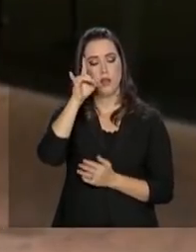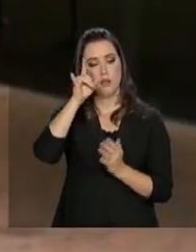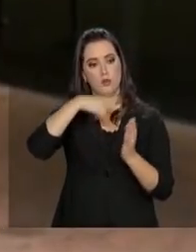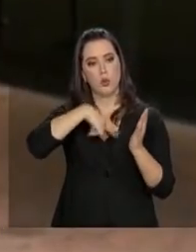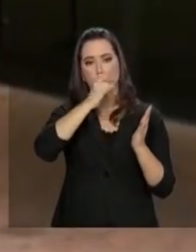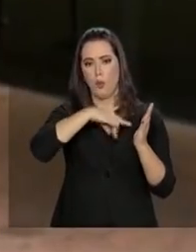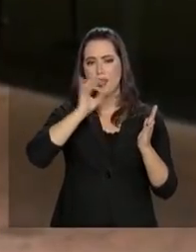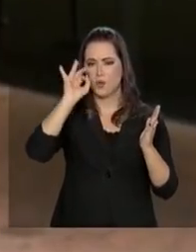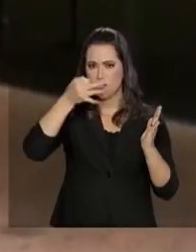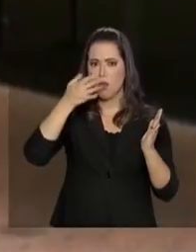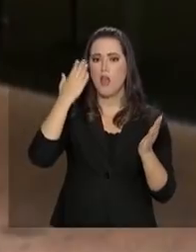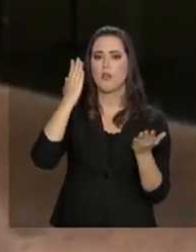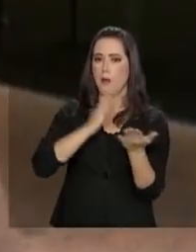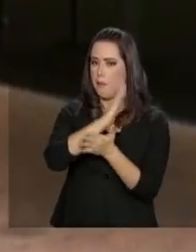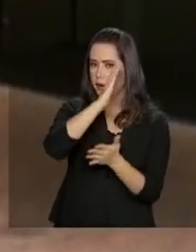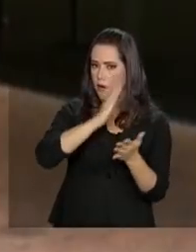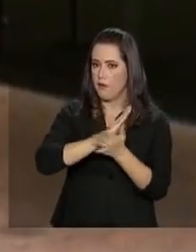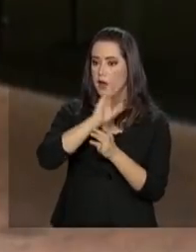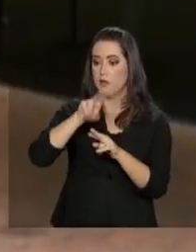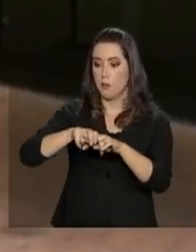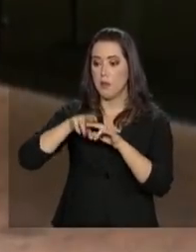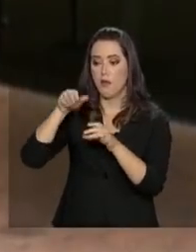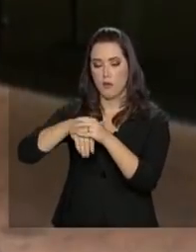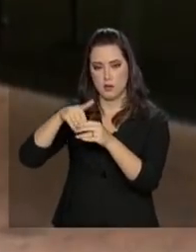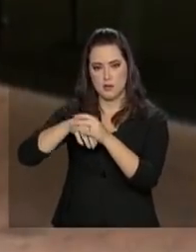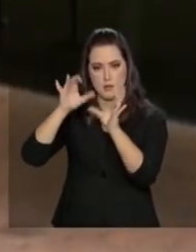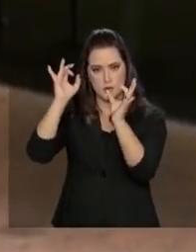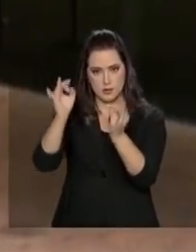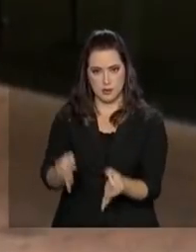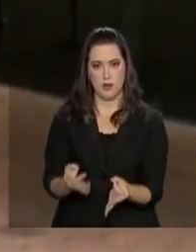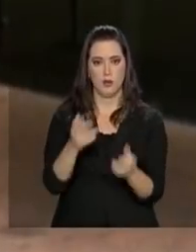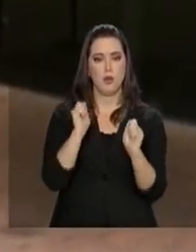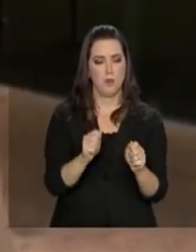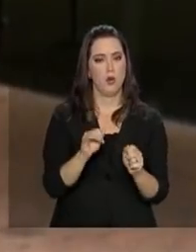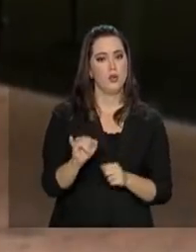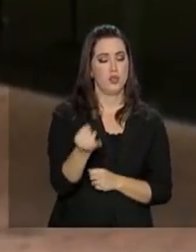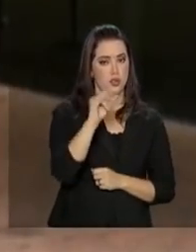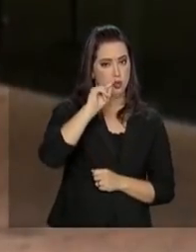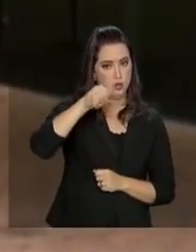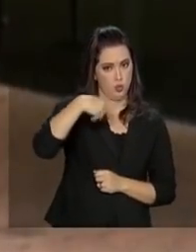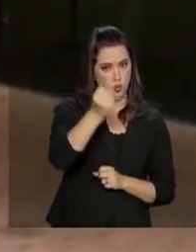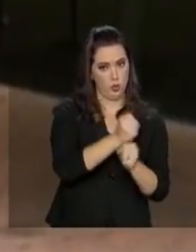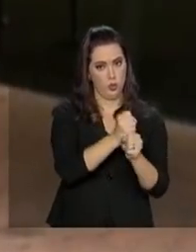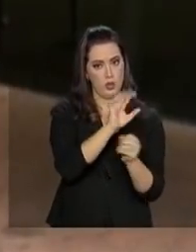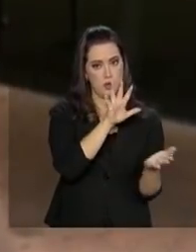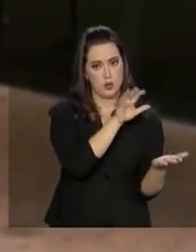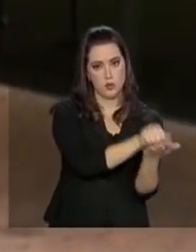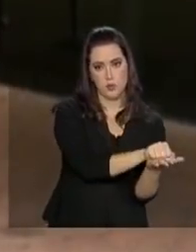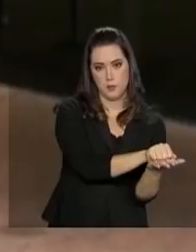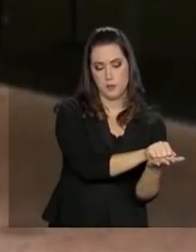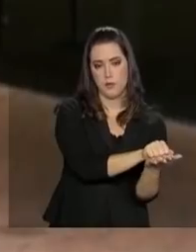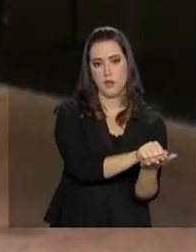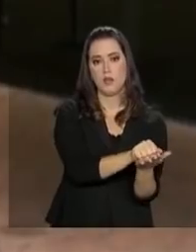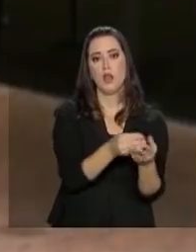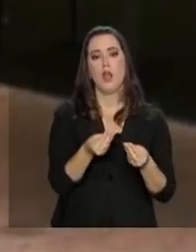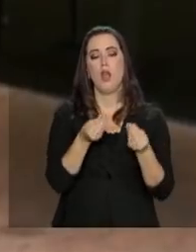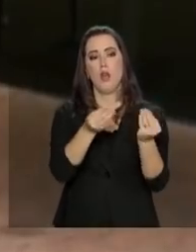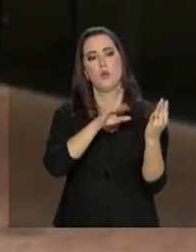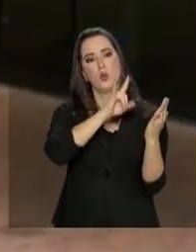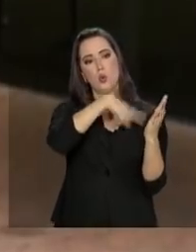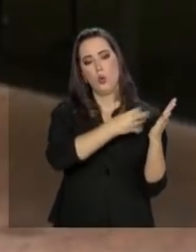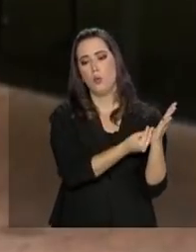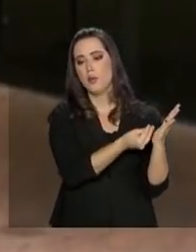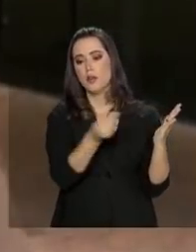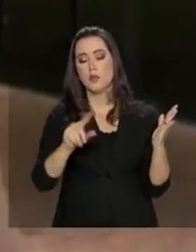povo e, por isso, estará apto a tomar posse a partir de janeiro do ano que vem. A entrega dos diplomas acontece depois